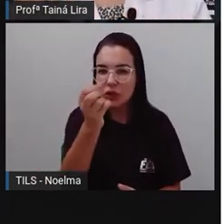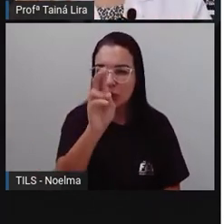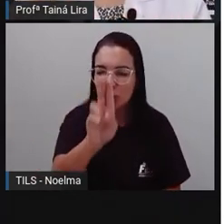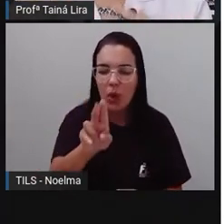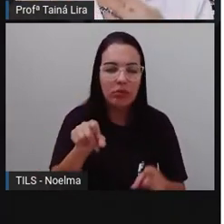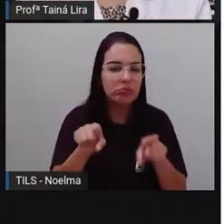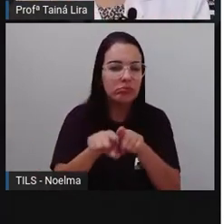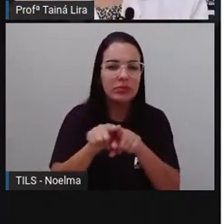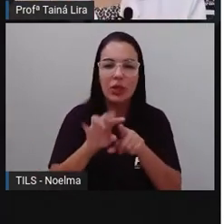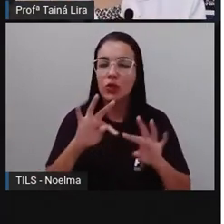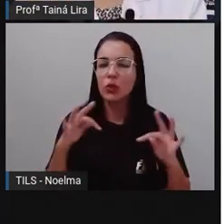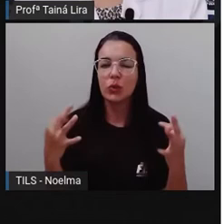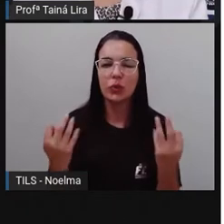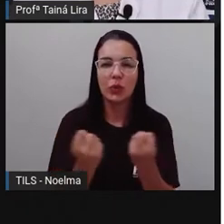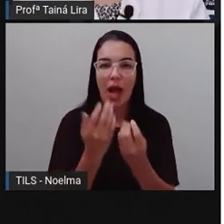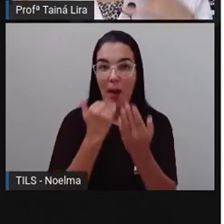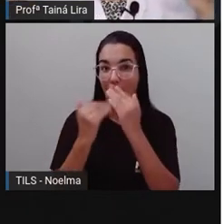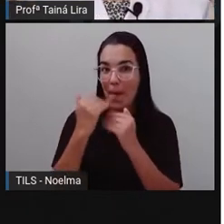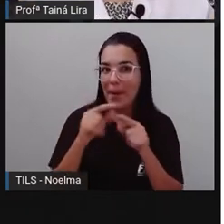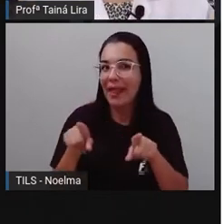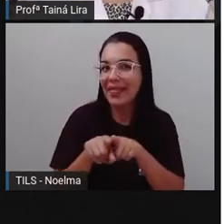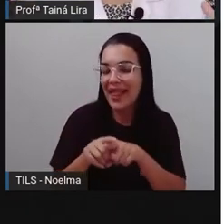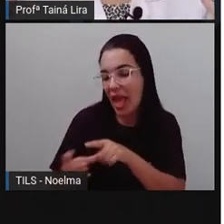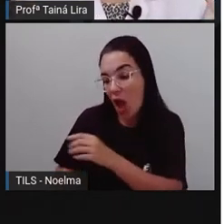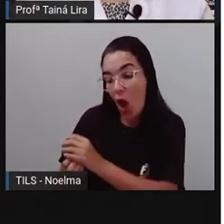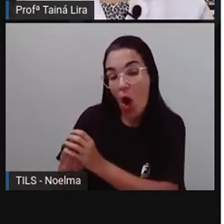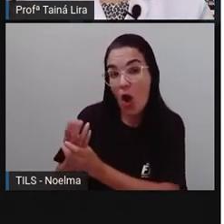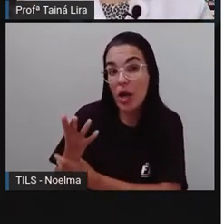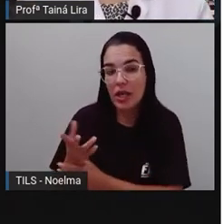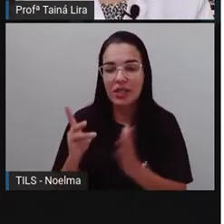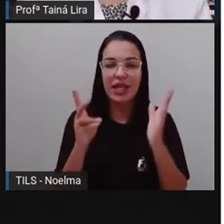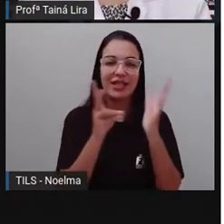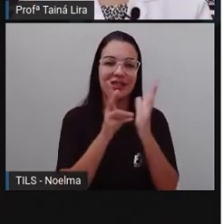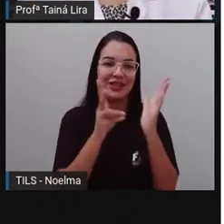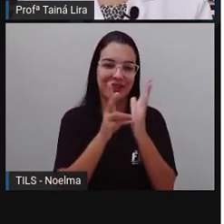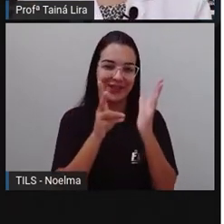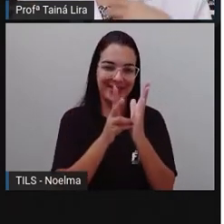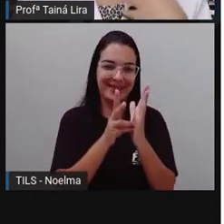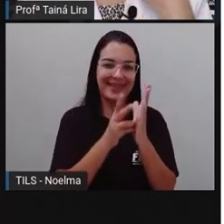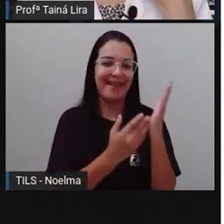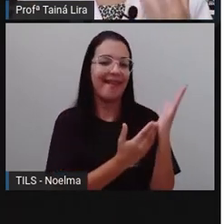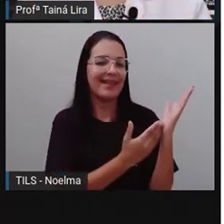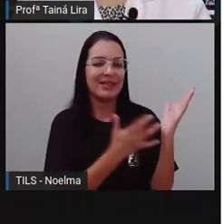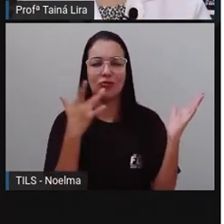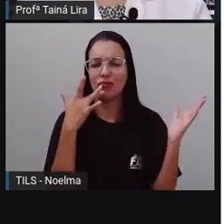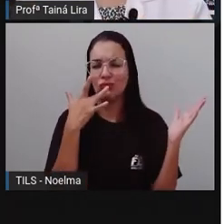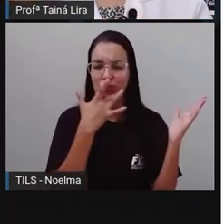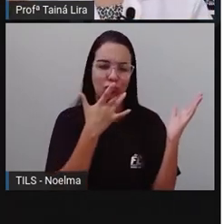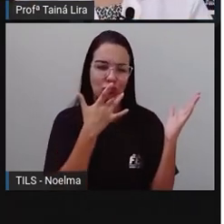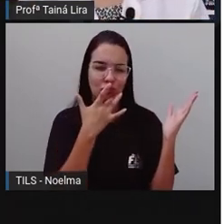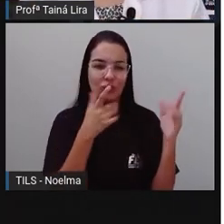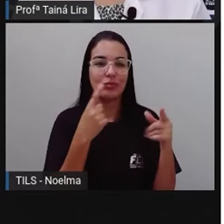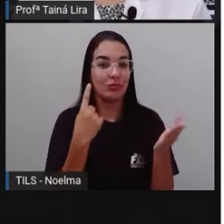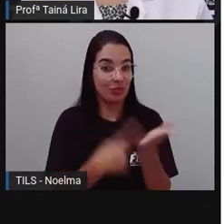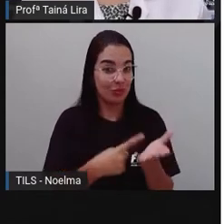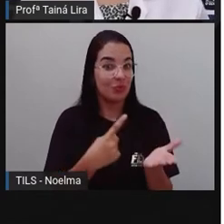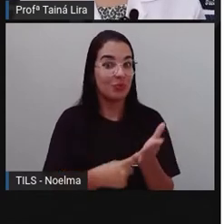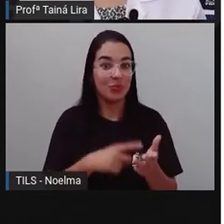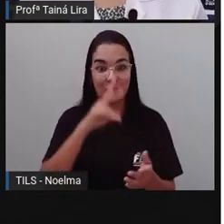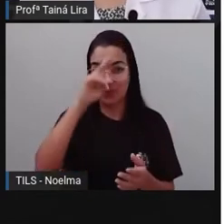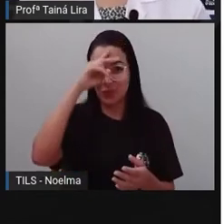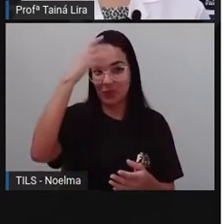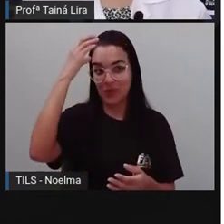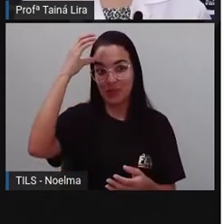esses pratos são de origem indígena, certo? Então, olha lá, uma marca muito forte dos indígenas na nossa